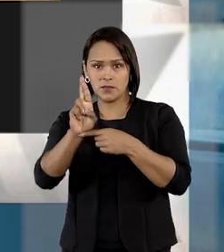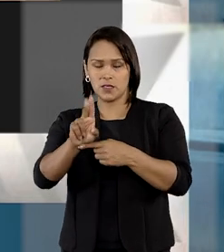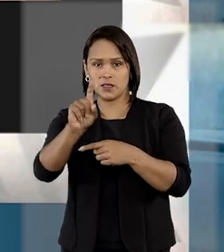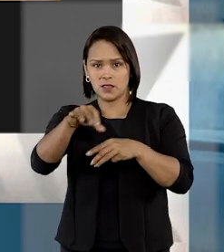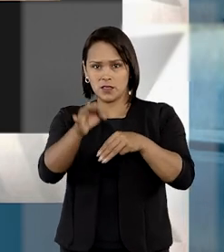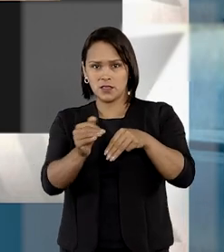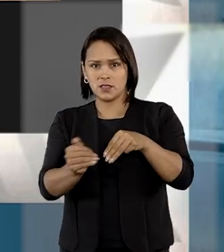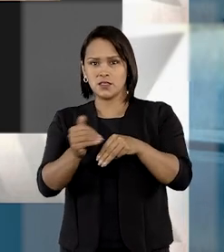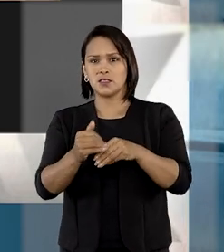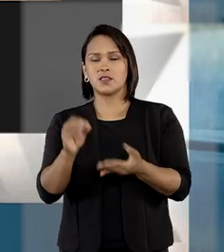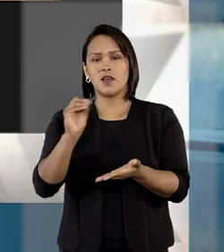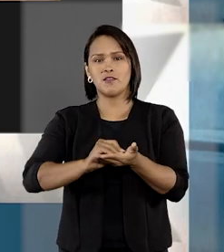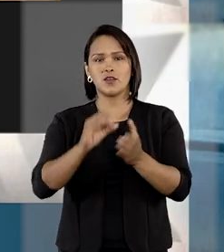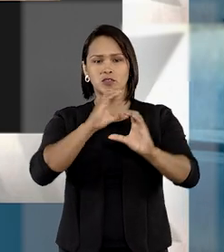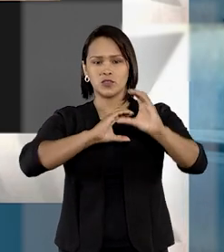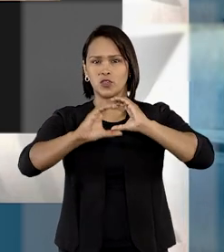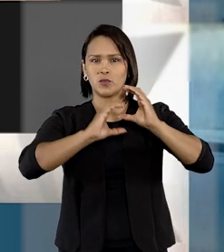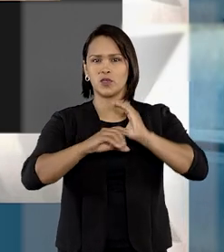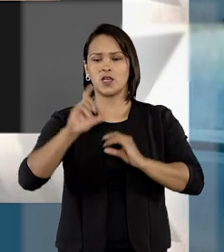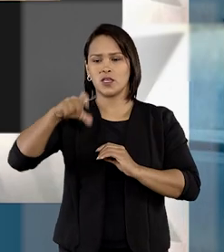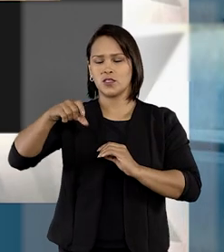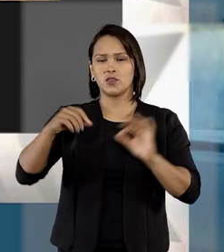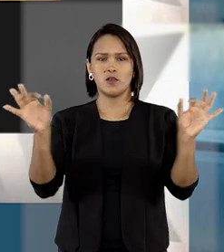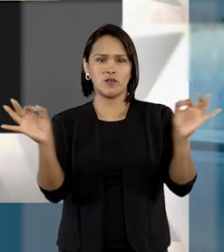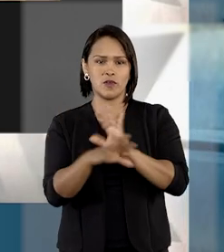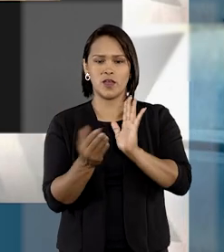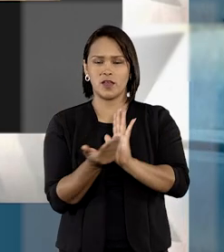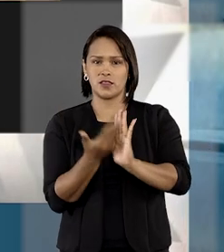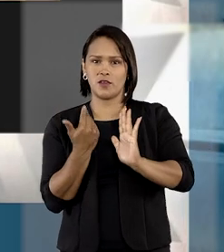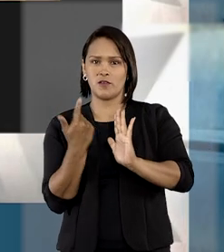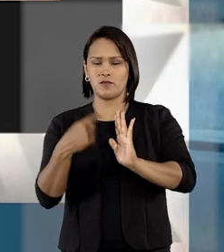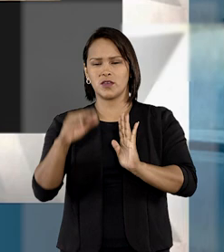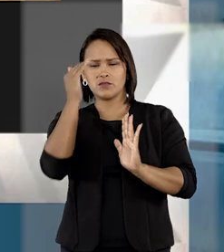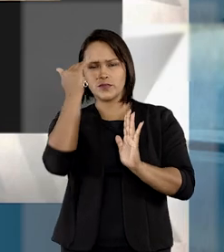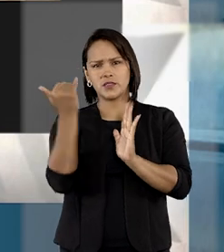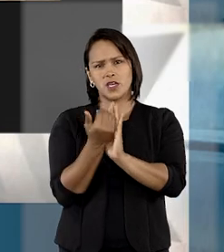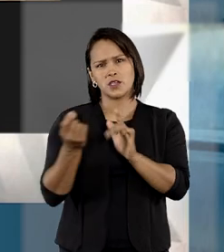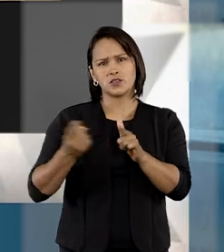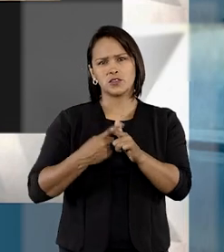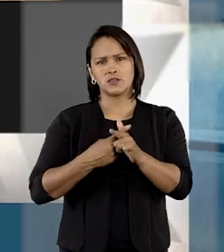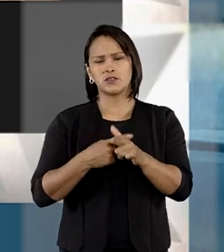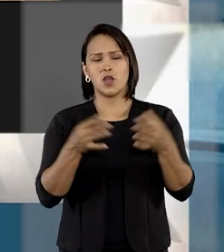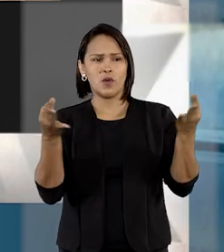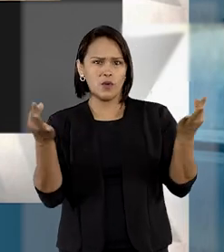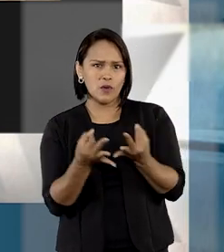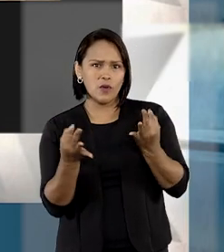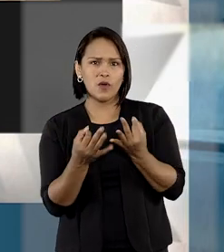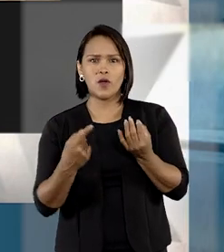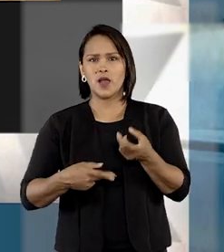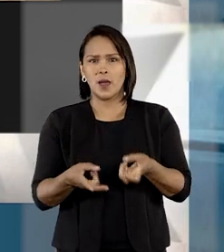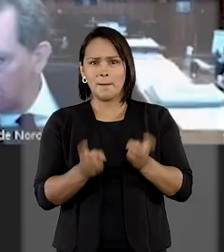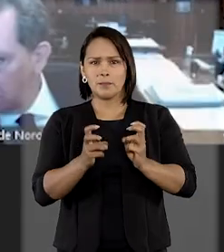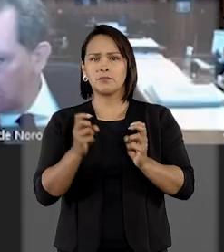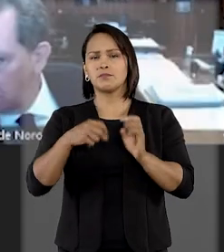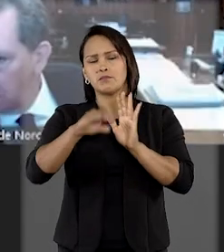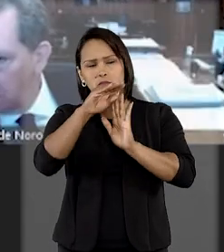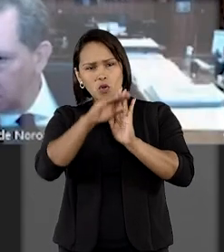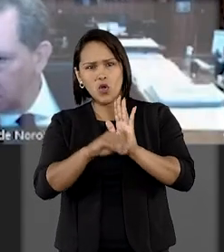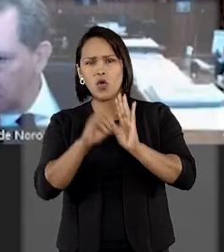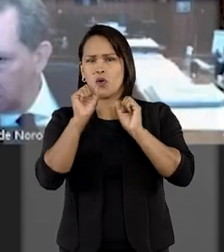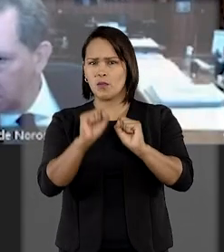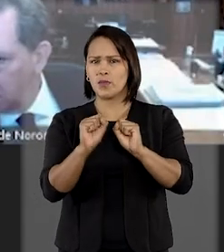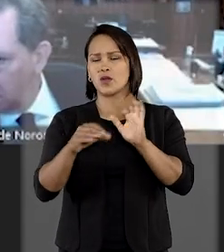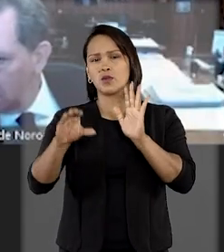sessão de crédito não afasta a exigibilidade da dívida, o correto é considerar suficiente para atender o Código Civil a